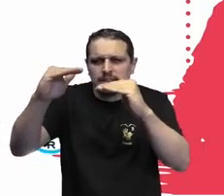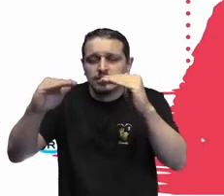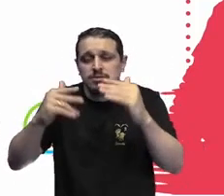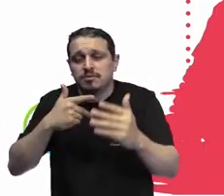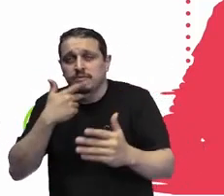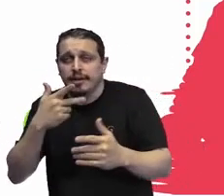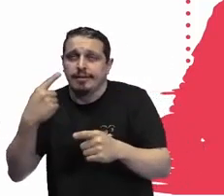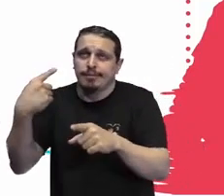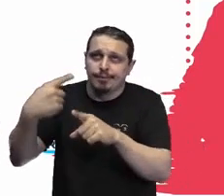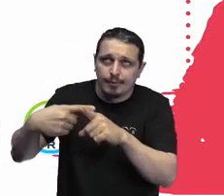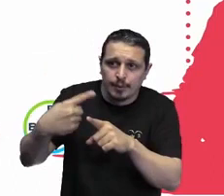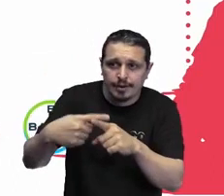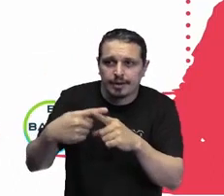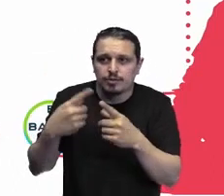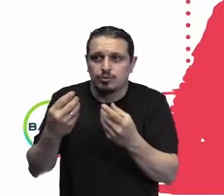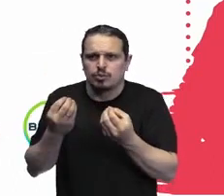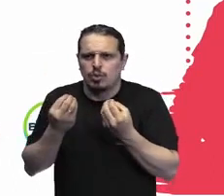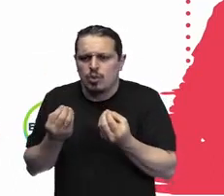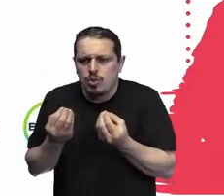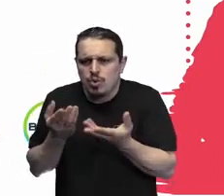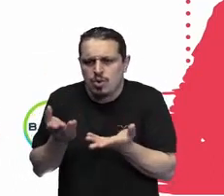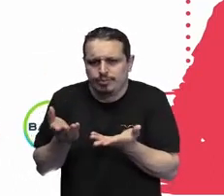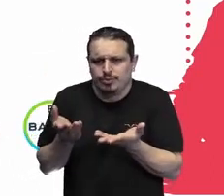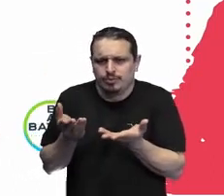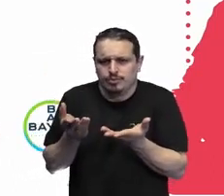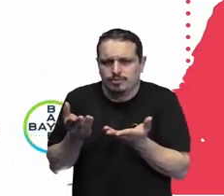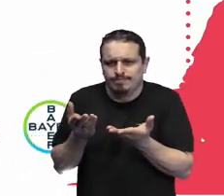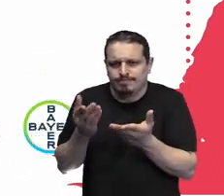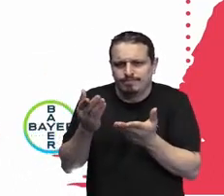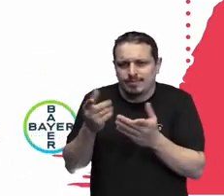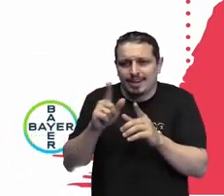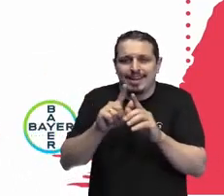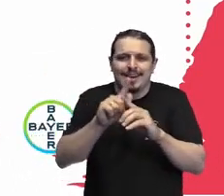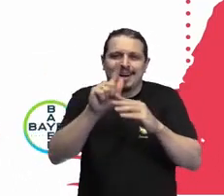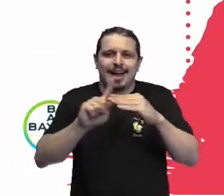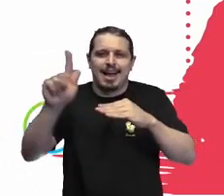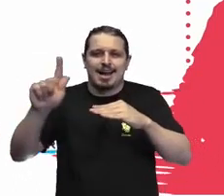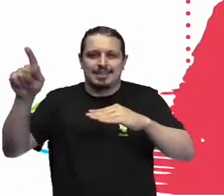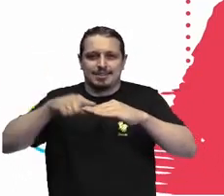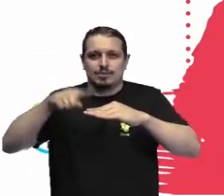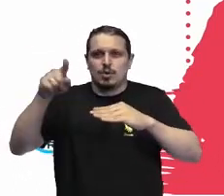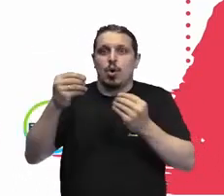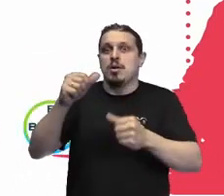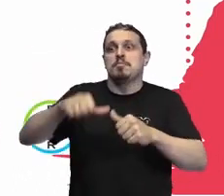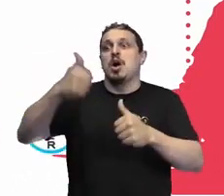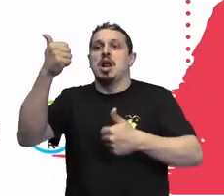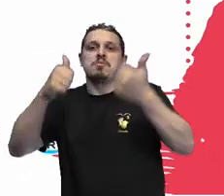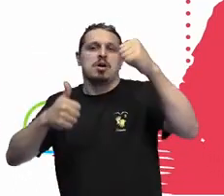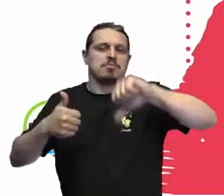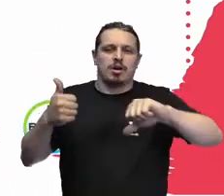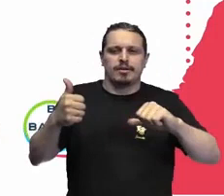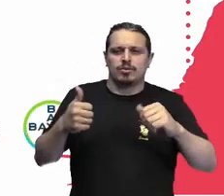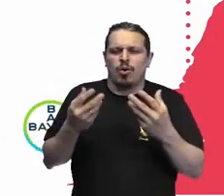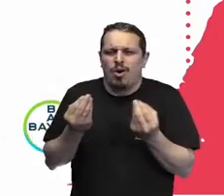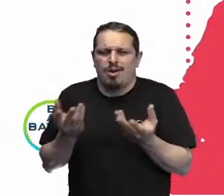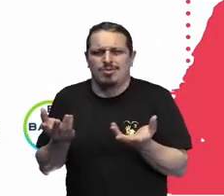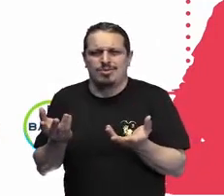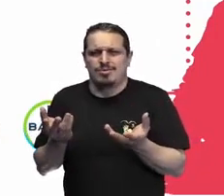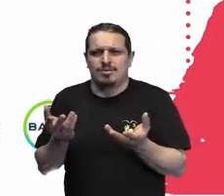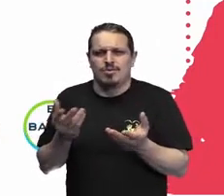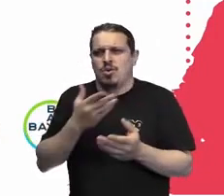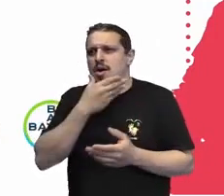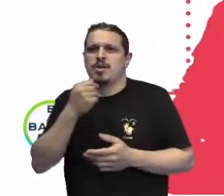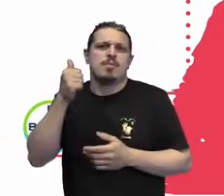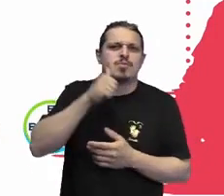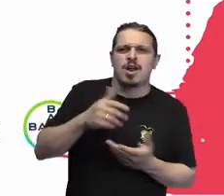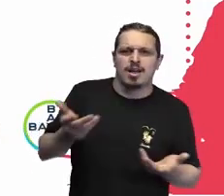enfim, não está numa sociedade completamente inclusiva e livre da discriminação, né? O sexo, o seu gênero, a